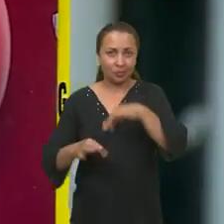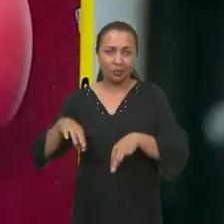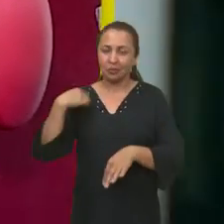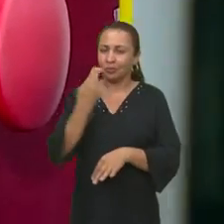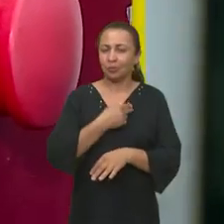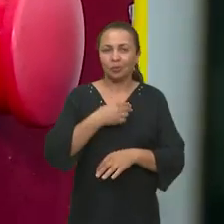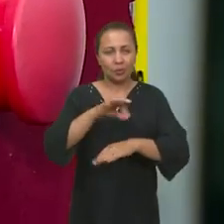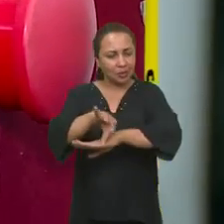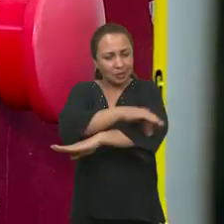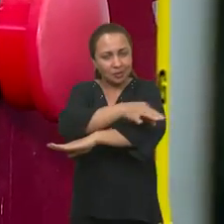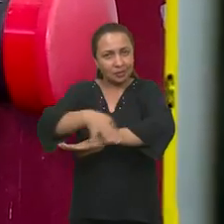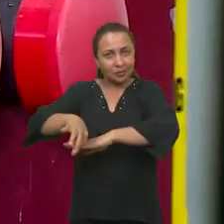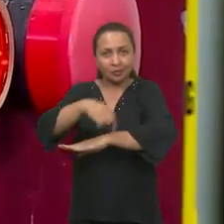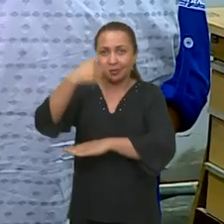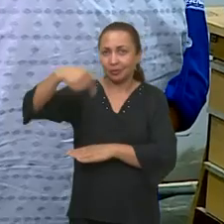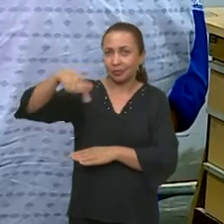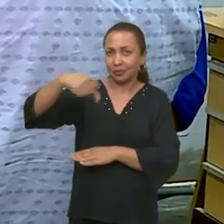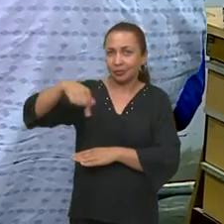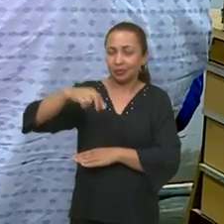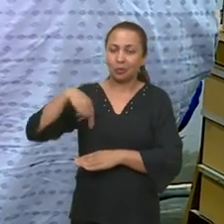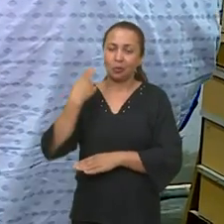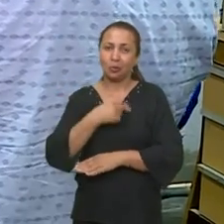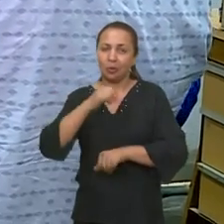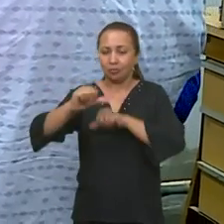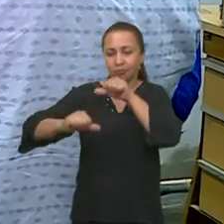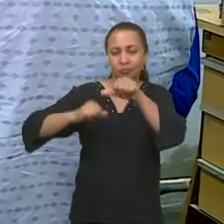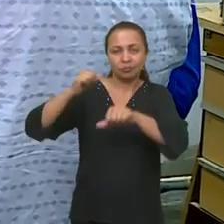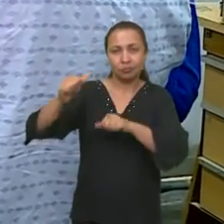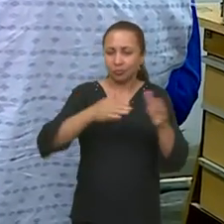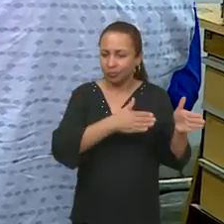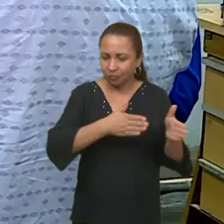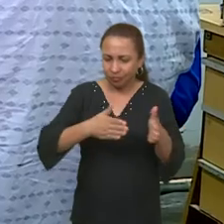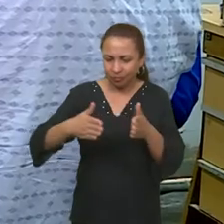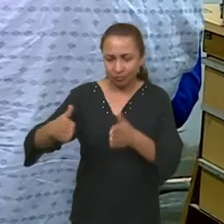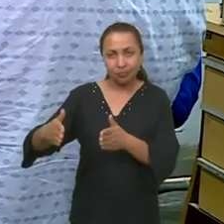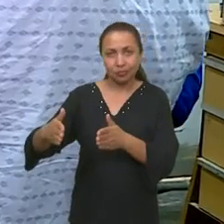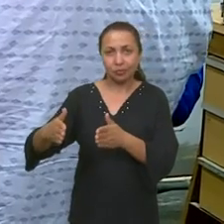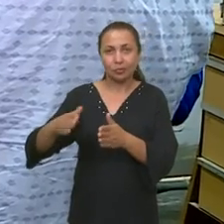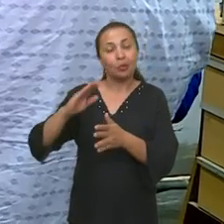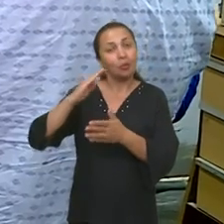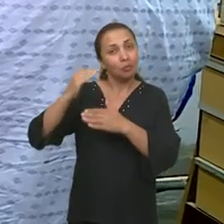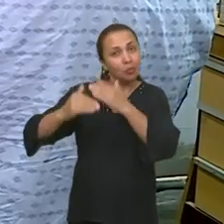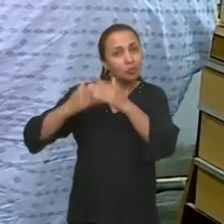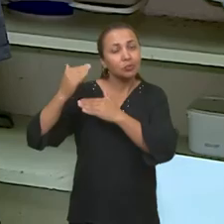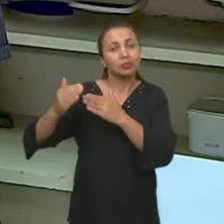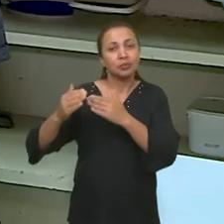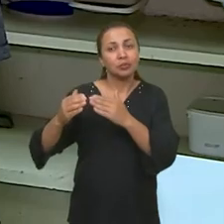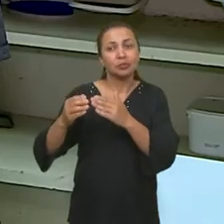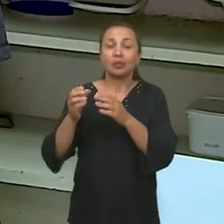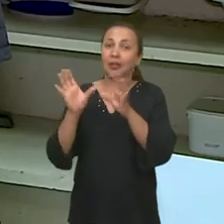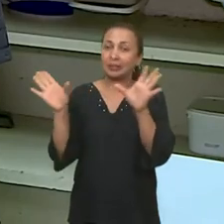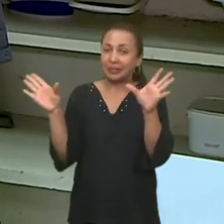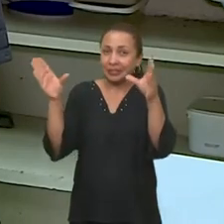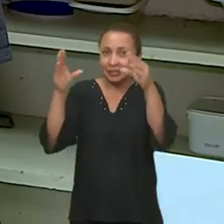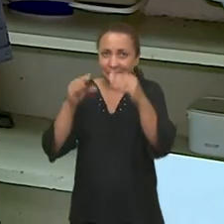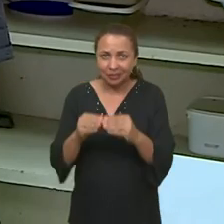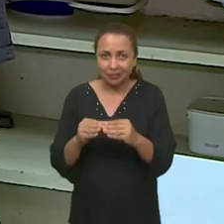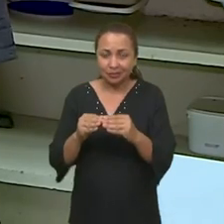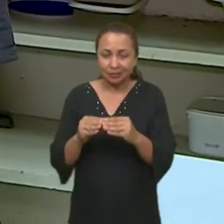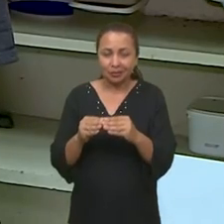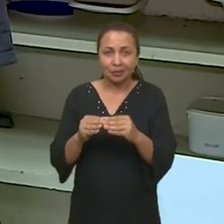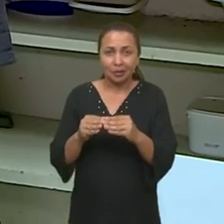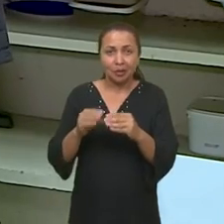Nós, da engenharia química, nós desenvolvemos a parte do processo de síntese dos materiais